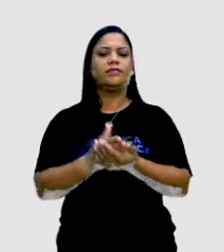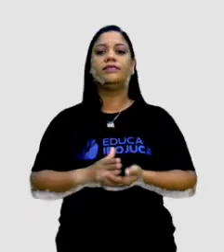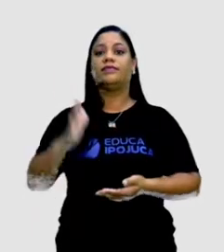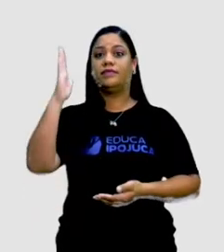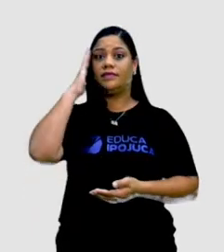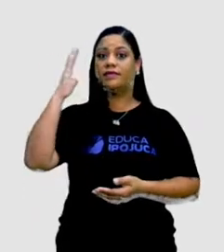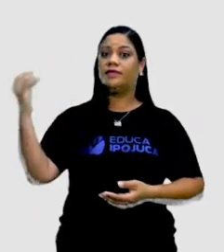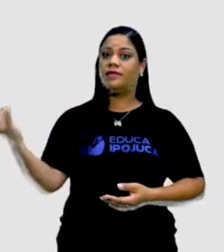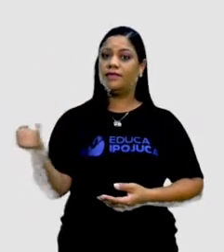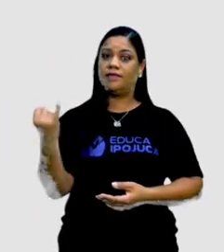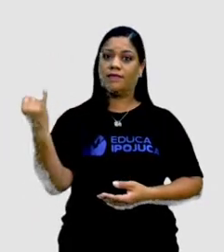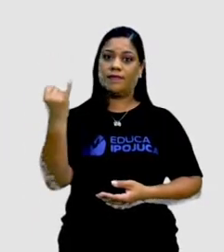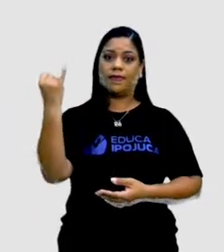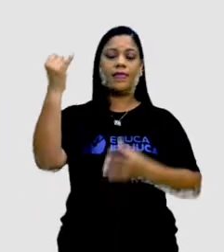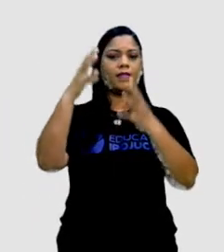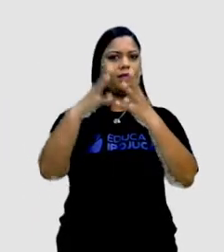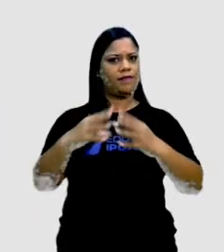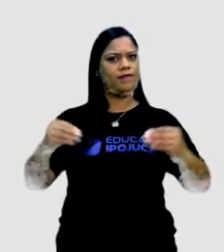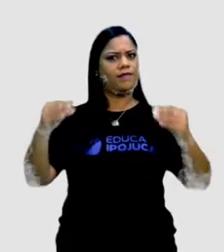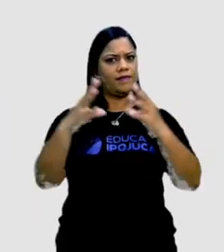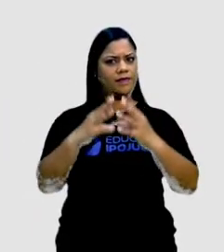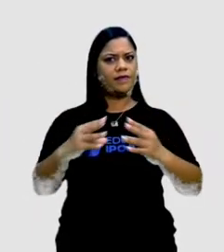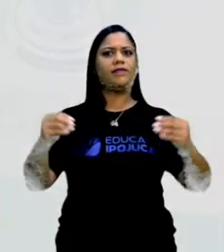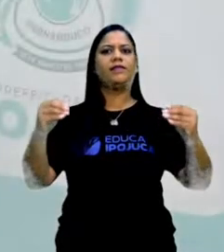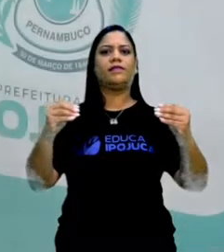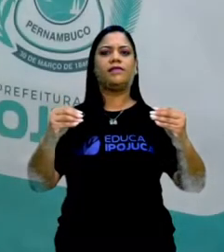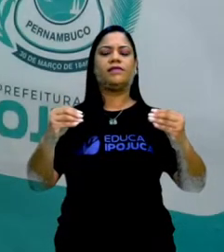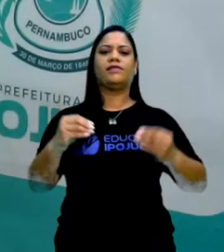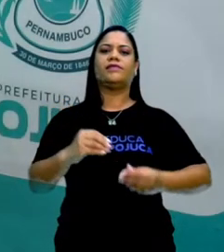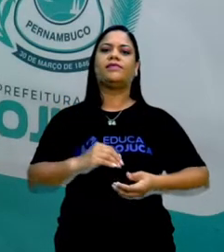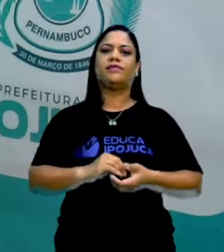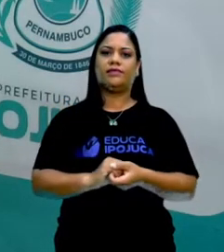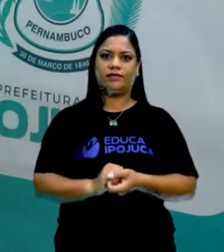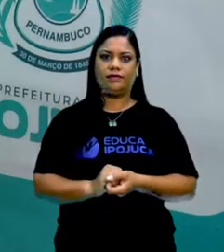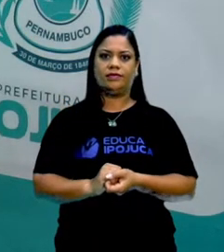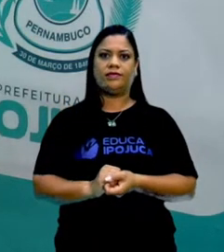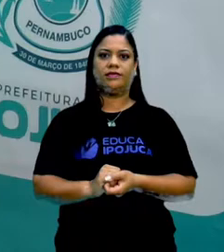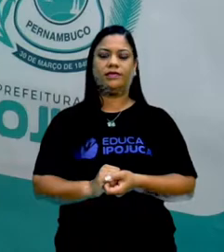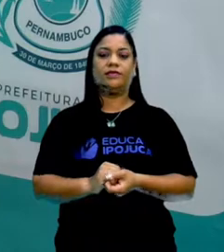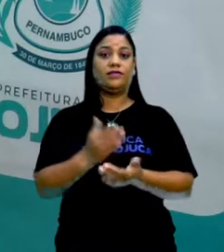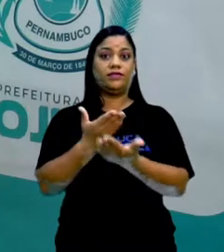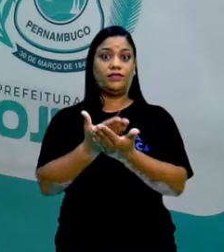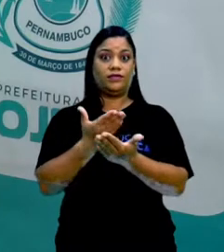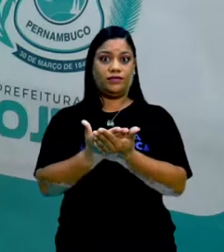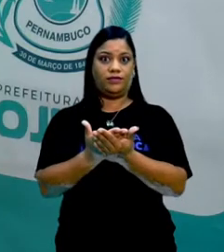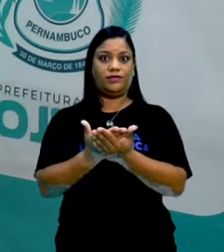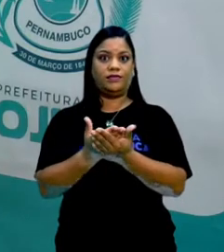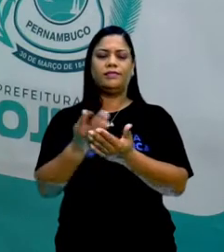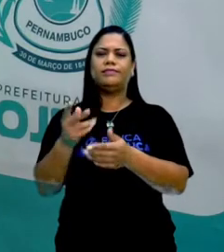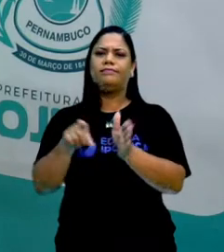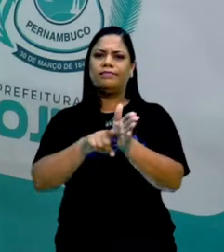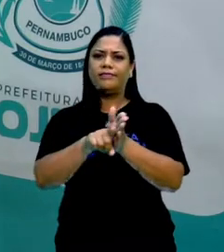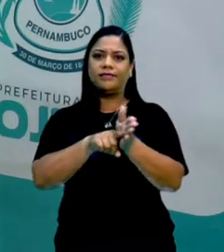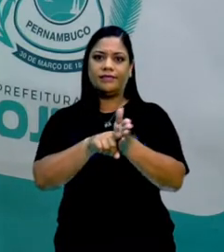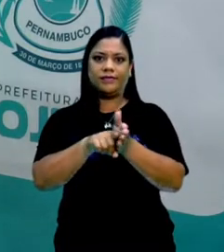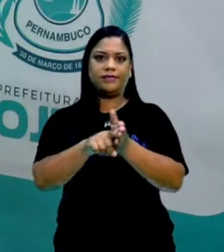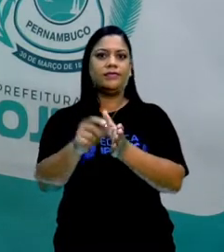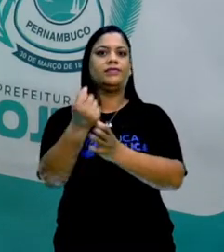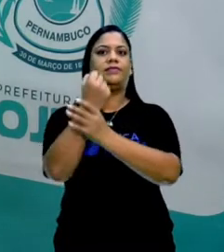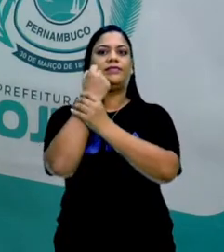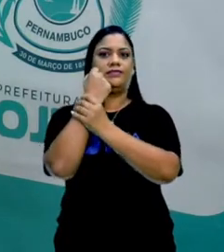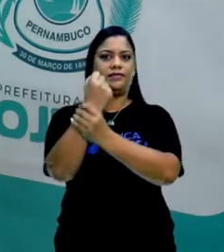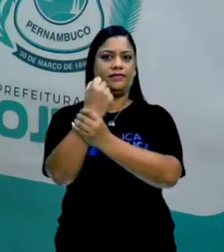Compreender a importância da curadoria a partir de fontes confiáveis, ok pessoal? Isso é muito